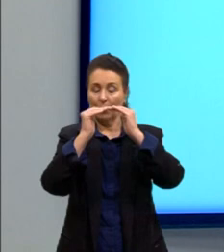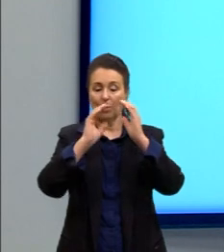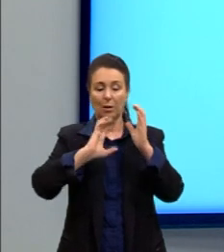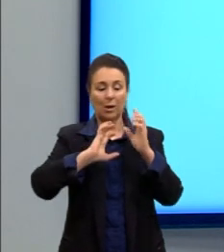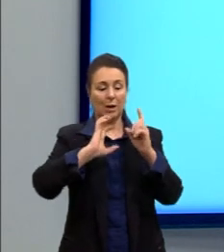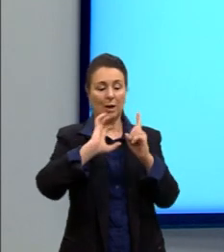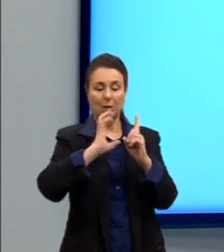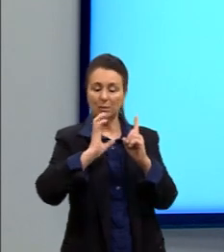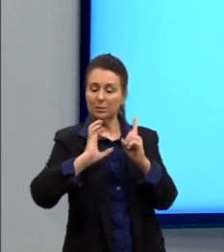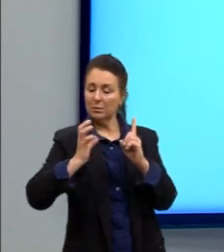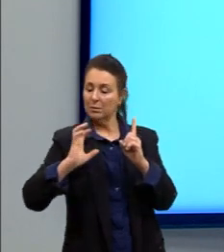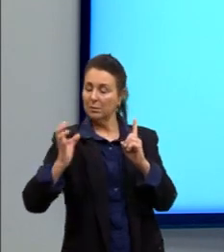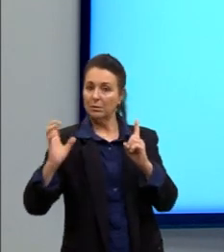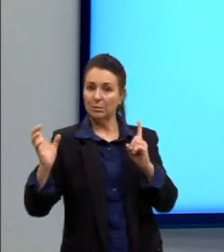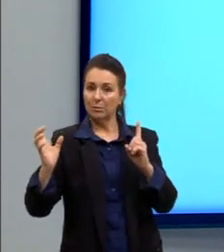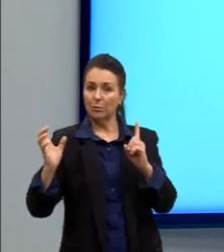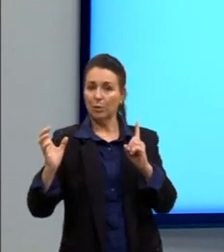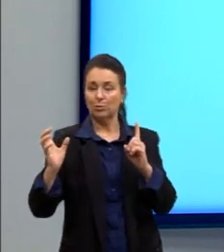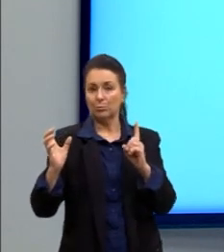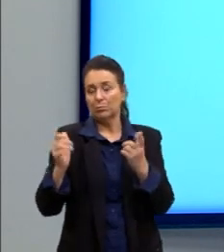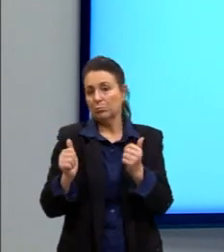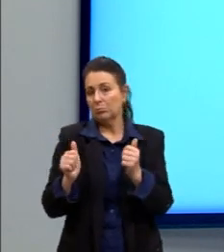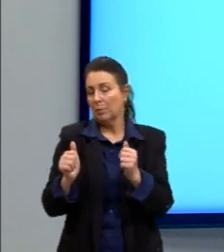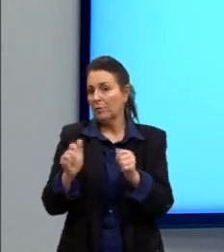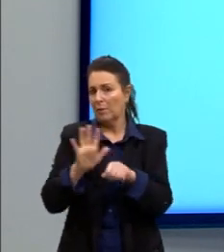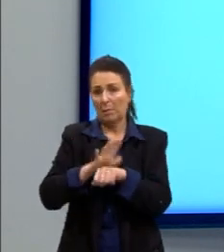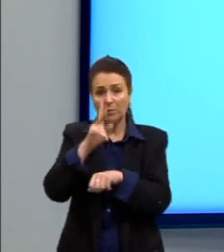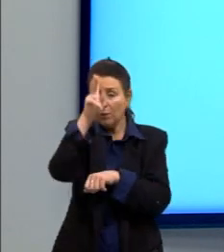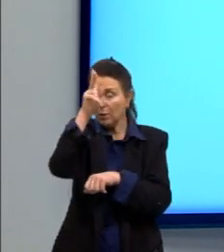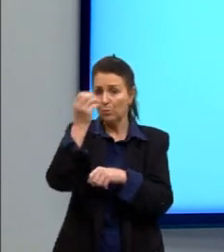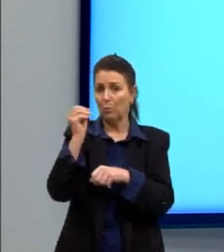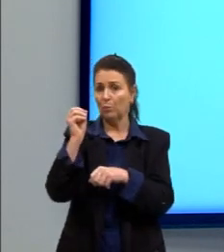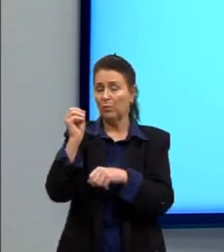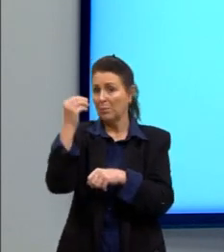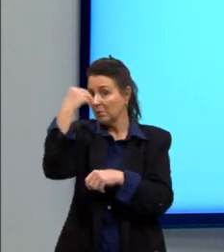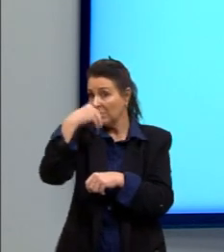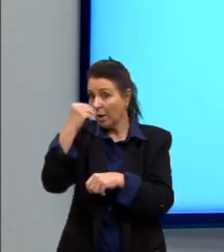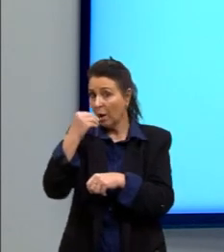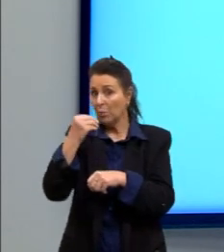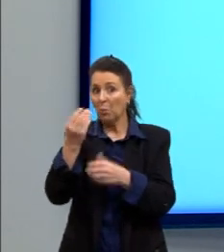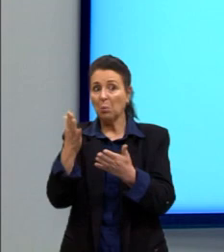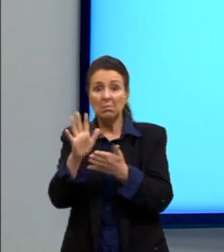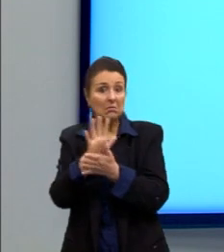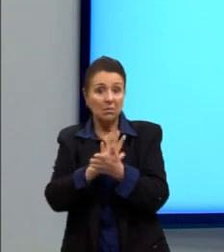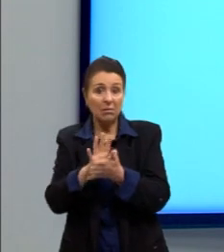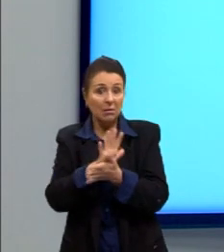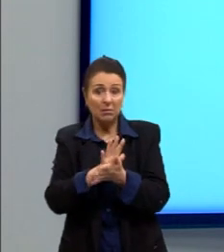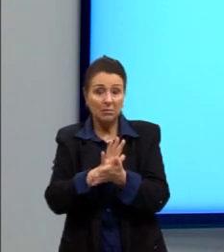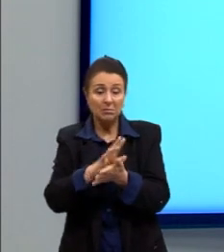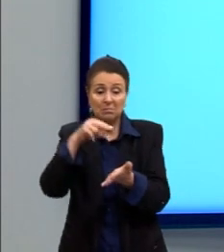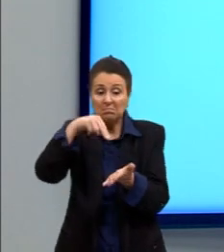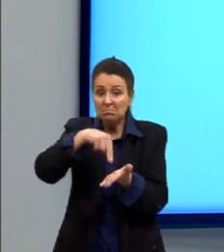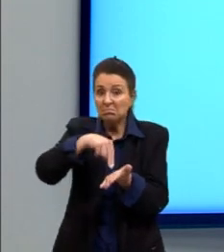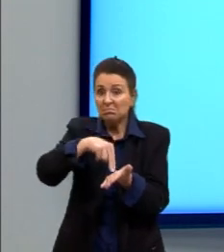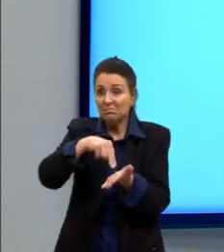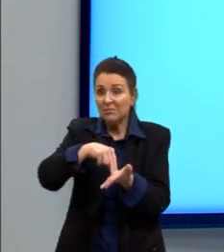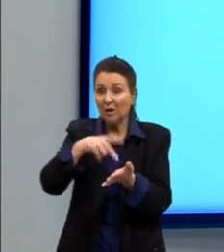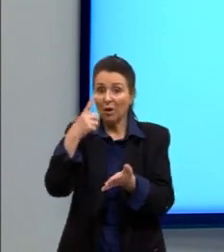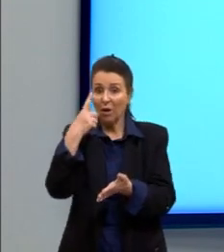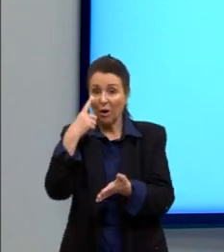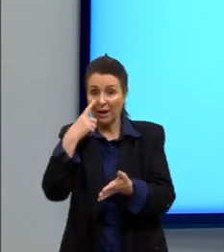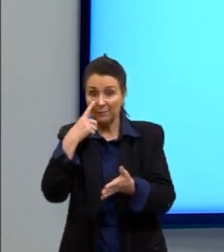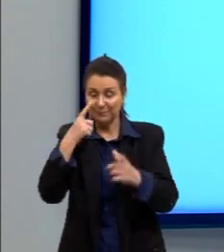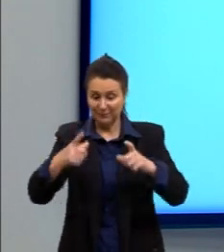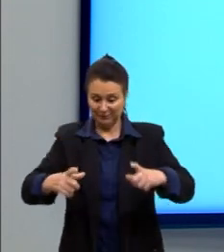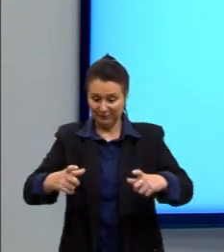reforçar, se enfraquecer ou se neutralizar. Então, aqui na imagem, eu tenho uma pocinha de água, né? E